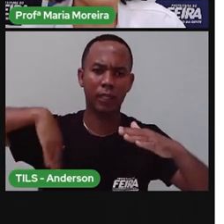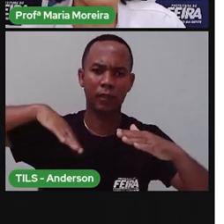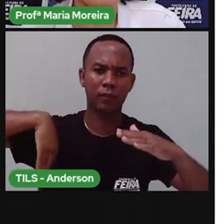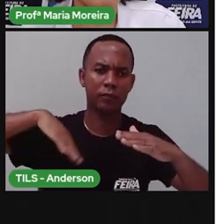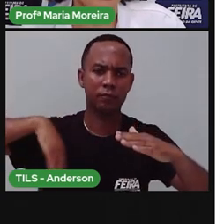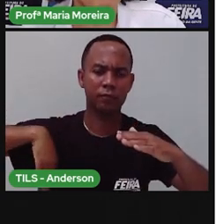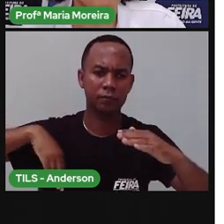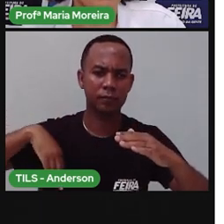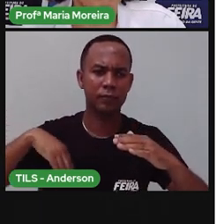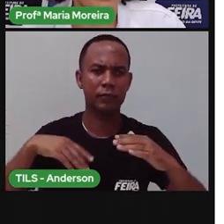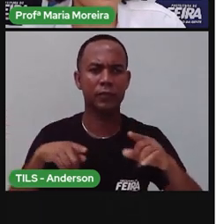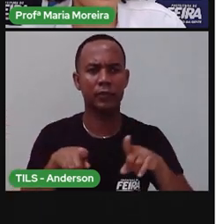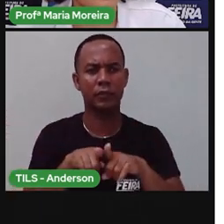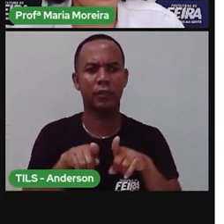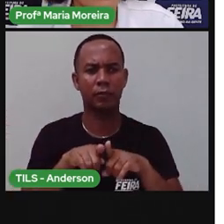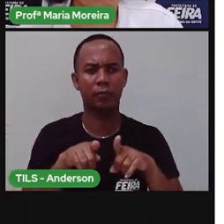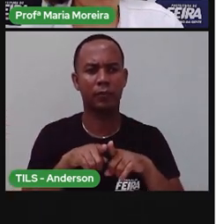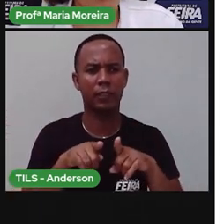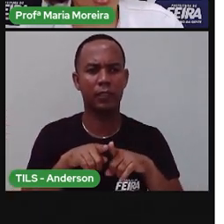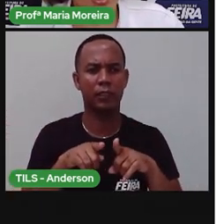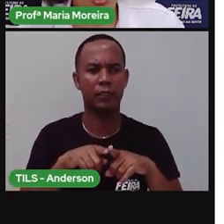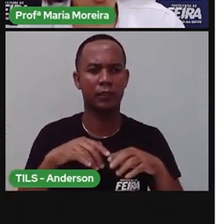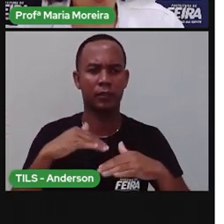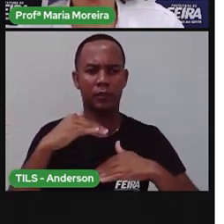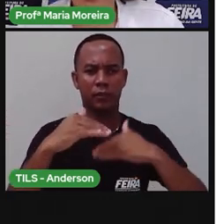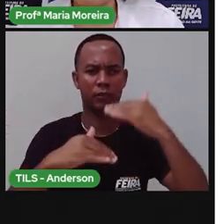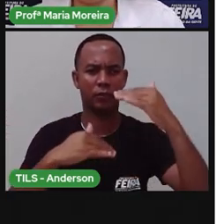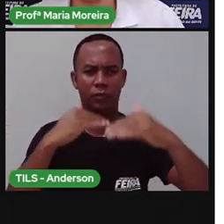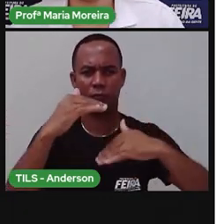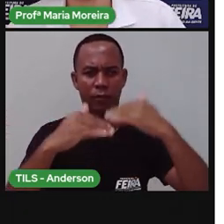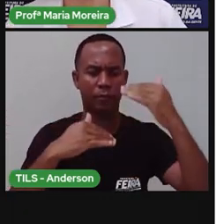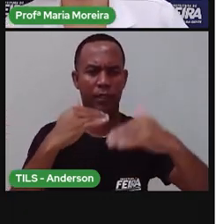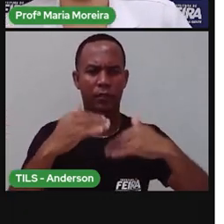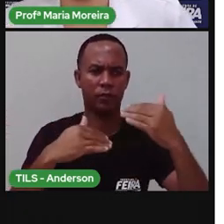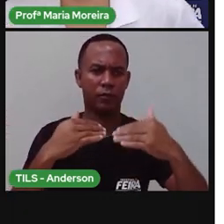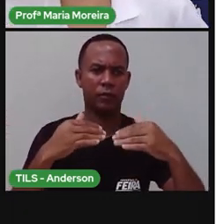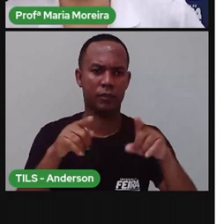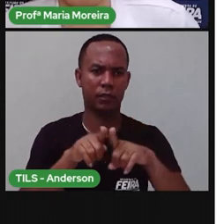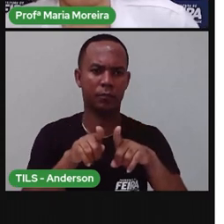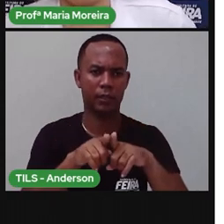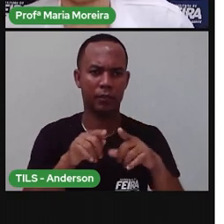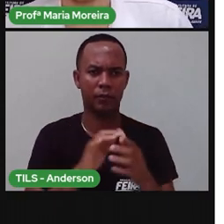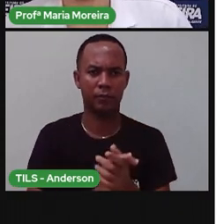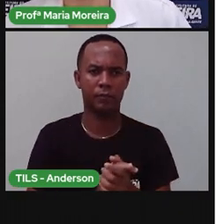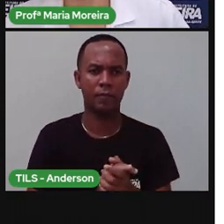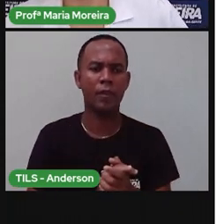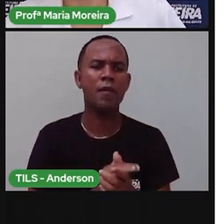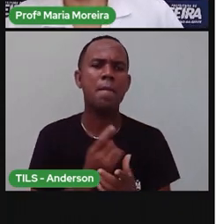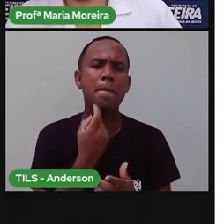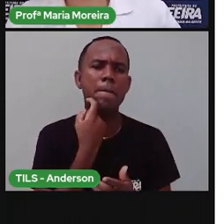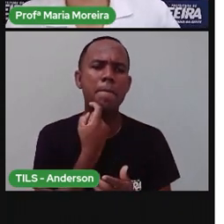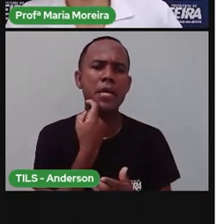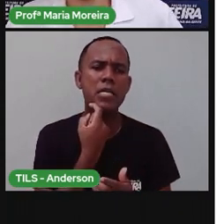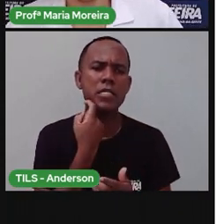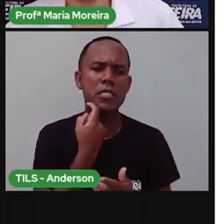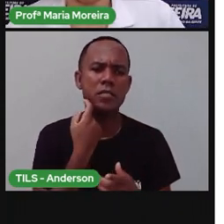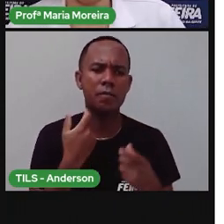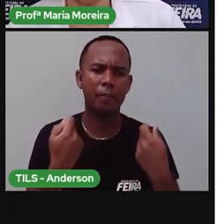E muitos necessitam dela para o quê? Para se desenvolver. Como é o caso de quem, gente? Dos peixes.